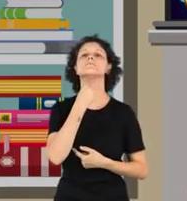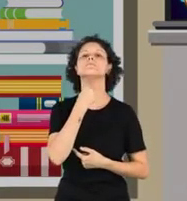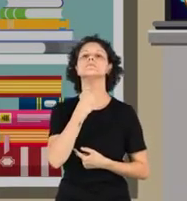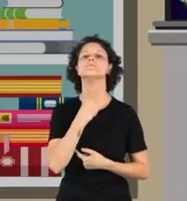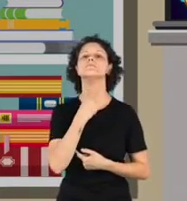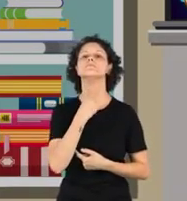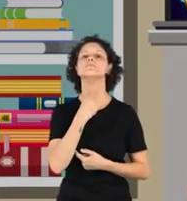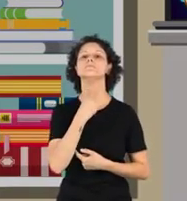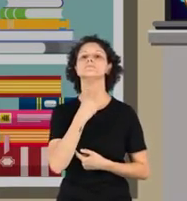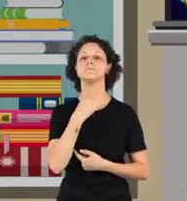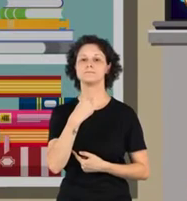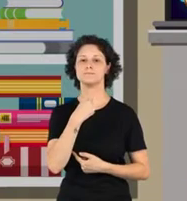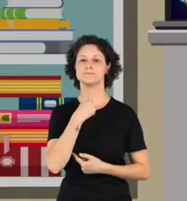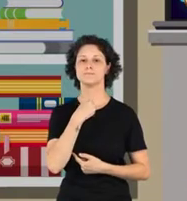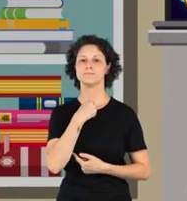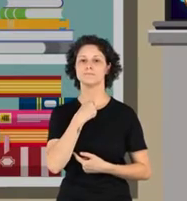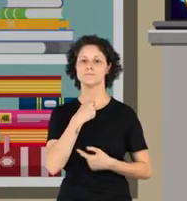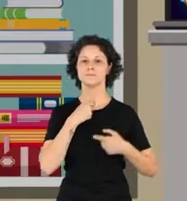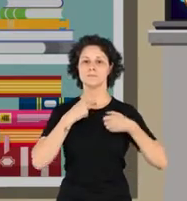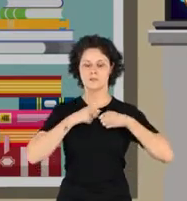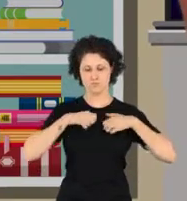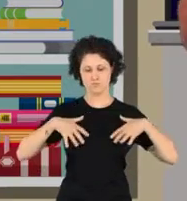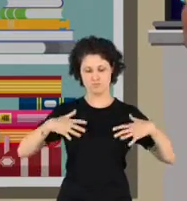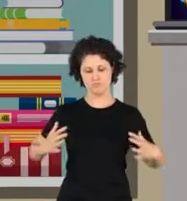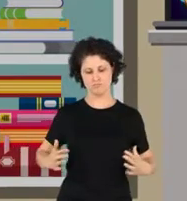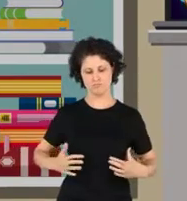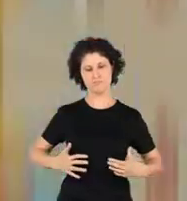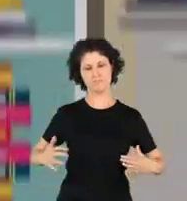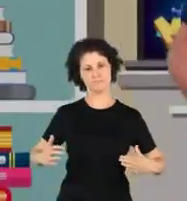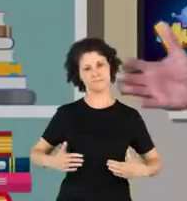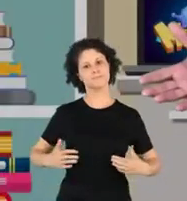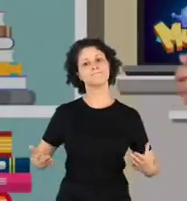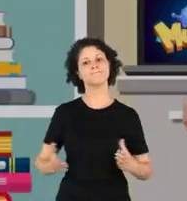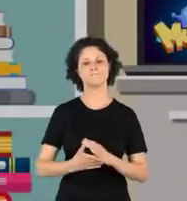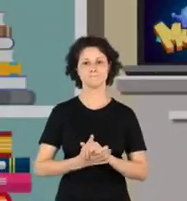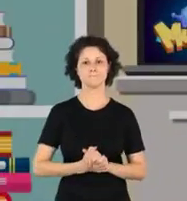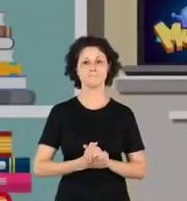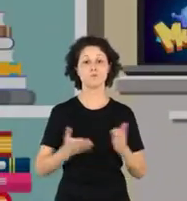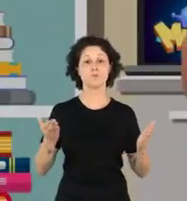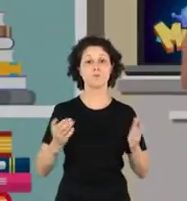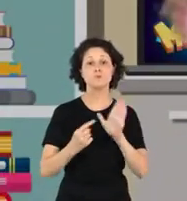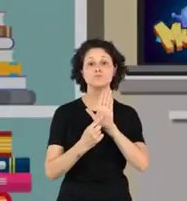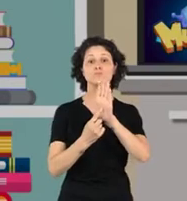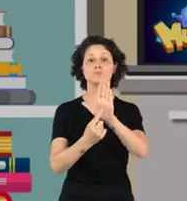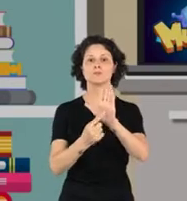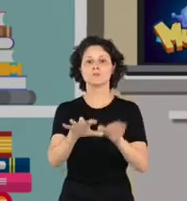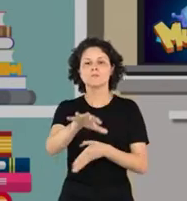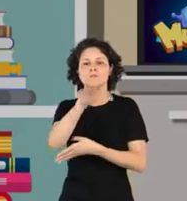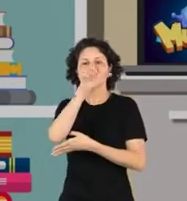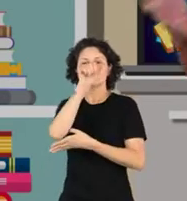faringe, laringe, traqueia e brônquios. Agora vamos fazer uma viagem pelo sistema